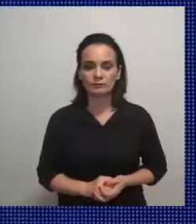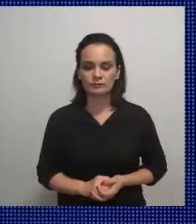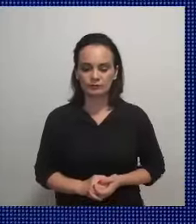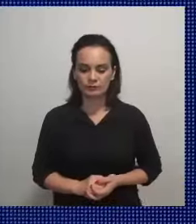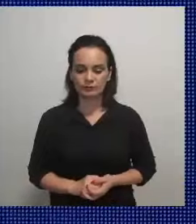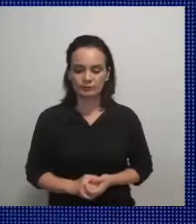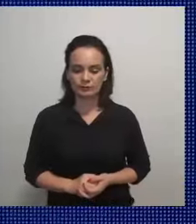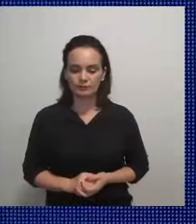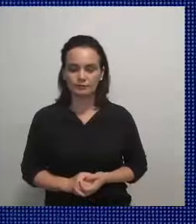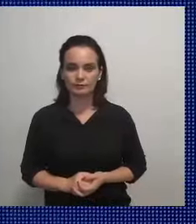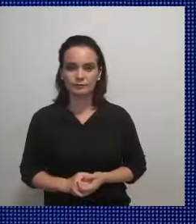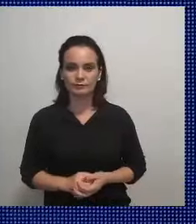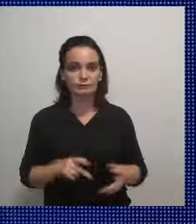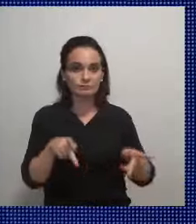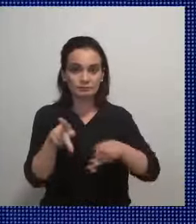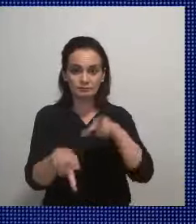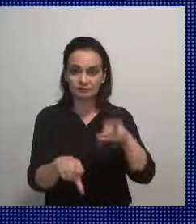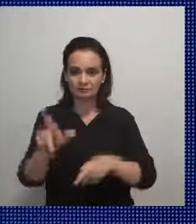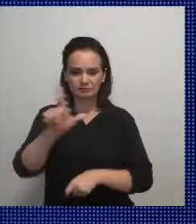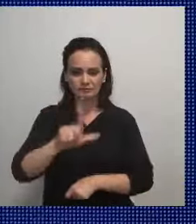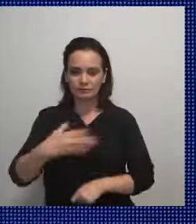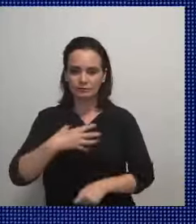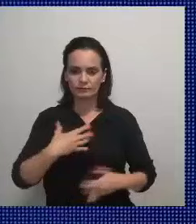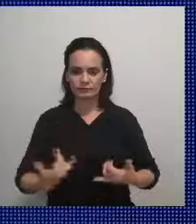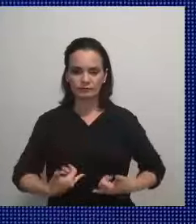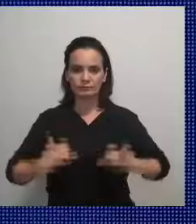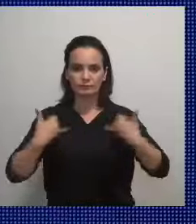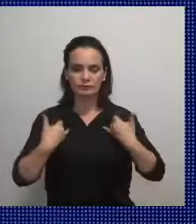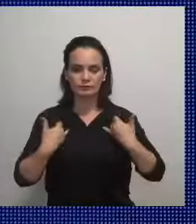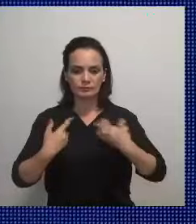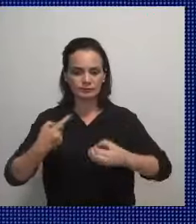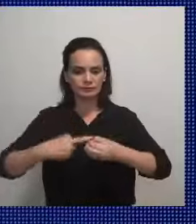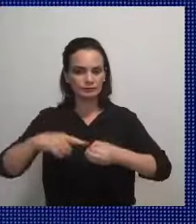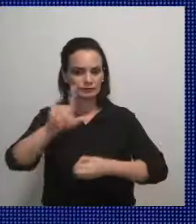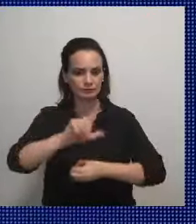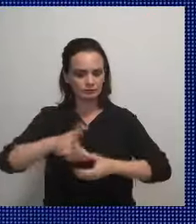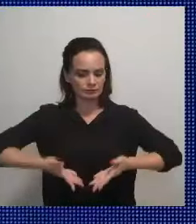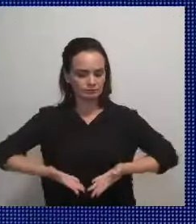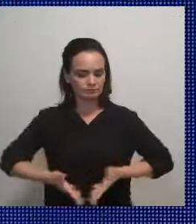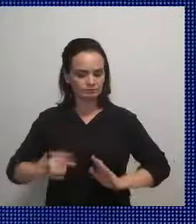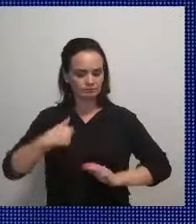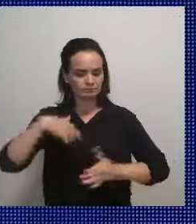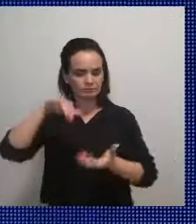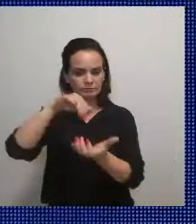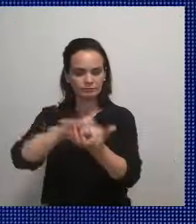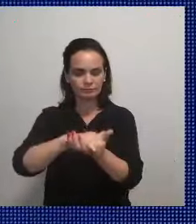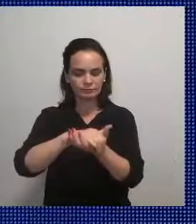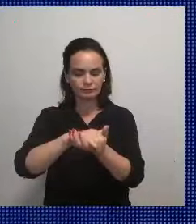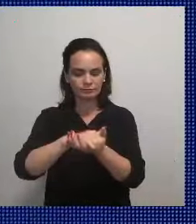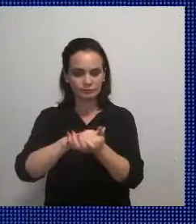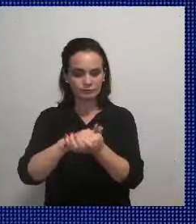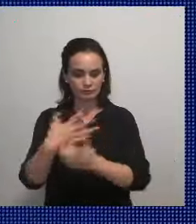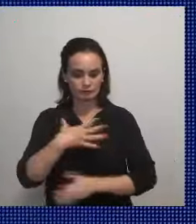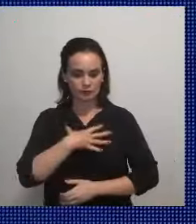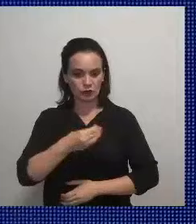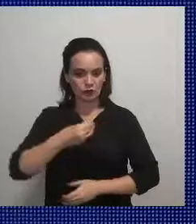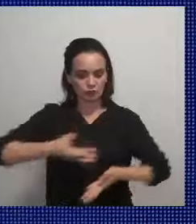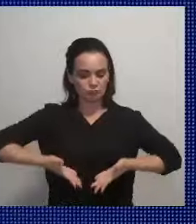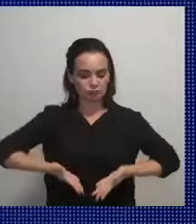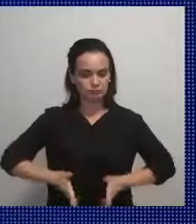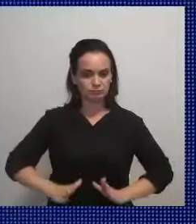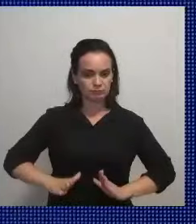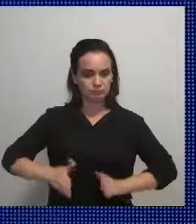Condenense, eu tenho muito orgulho da cidade onde eu nasci, onde me casei, onde meus filhos nasceram.